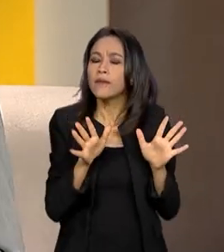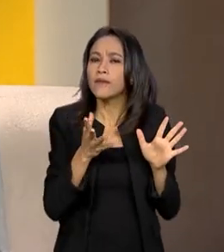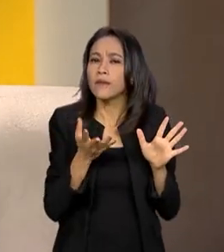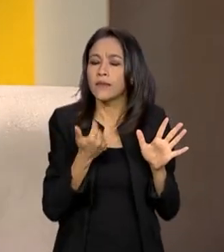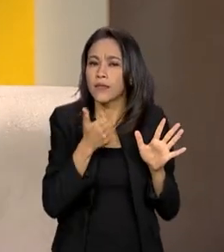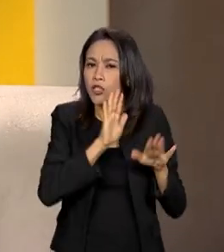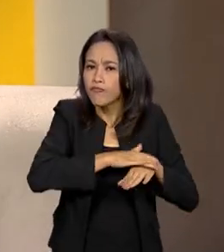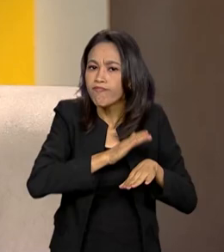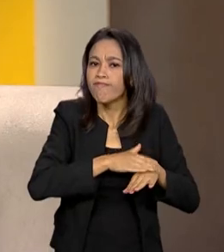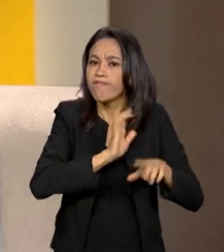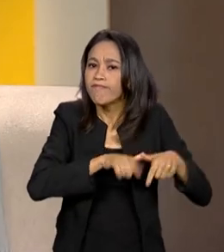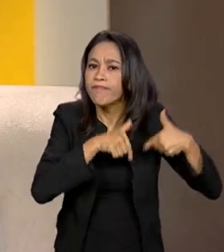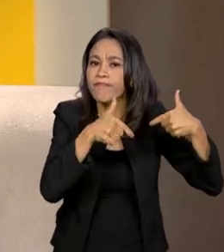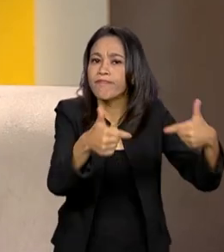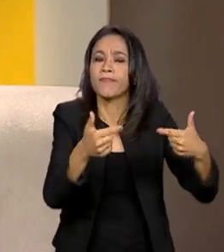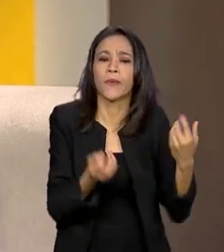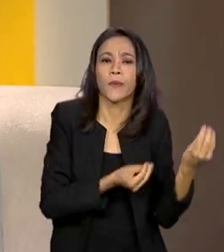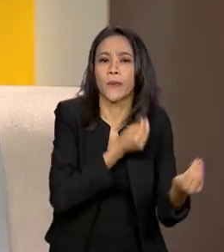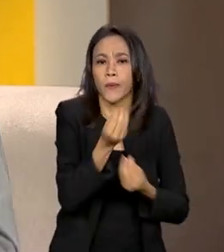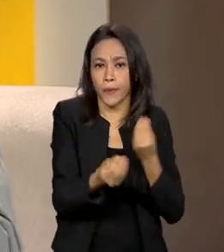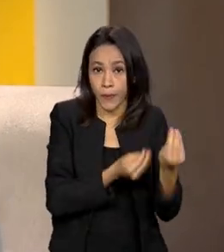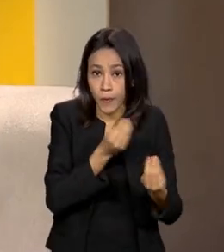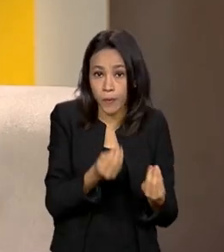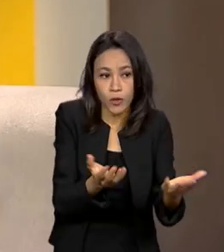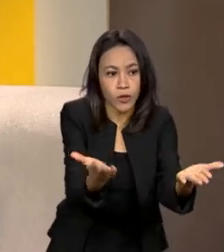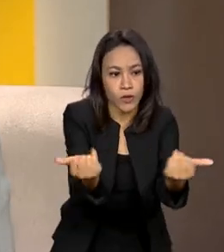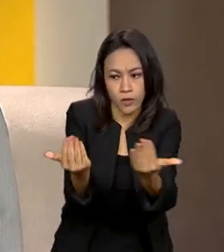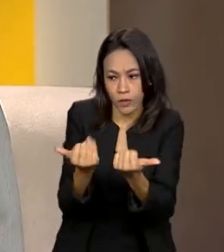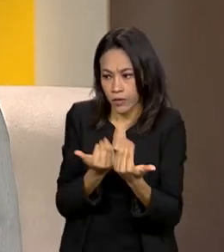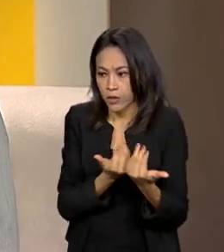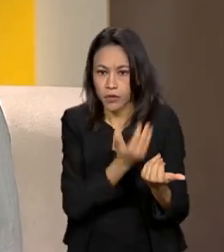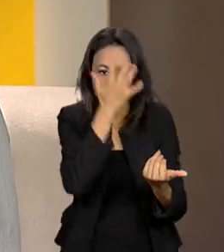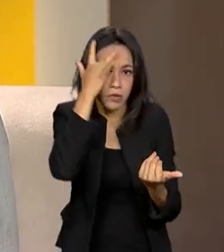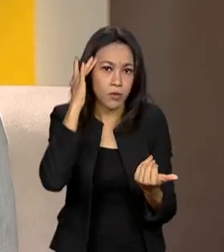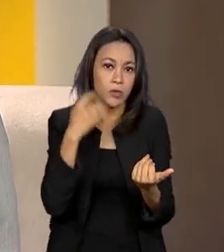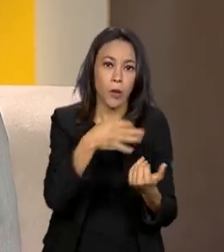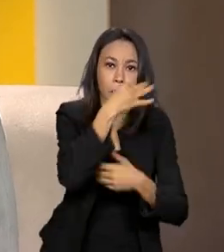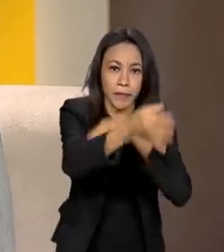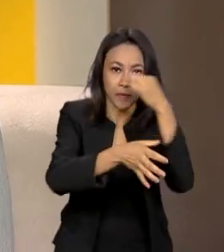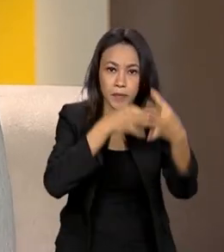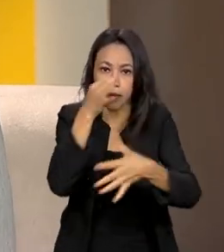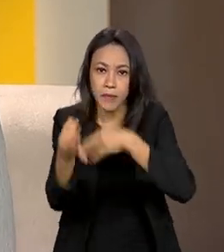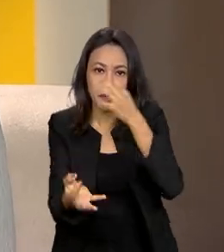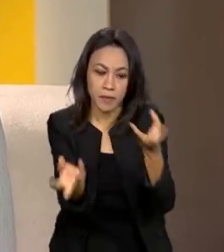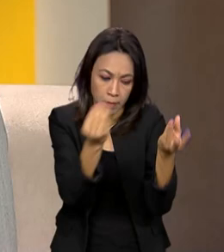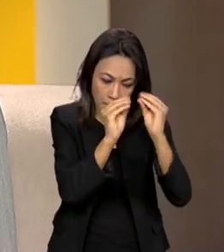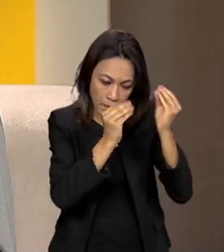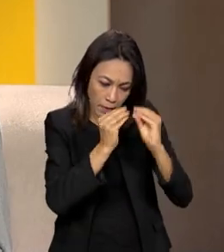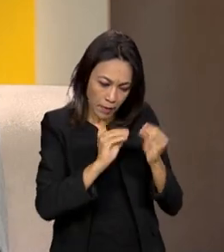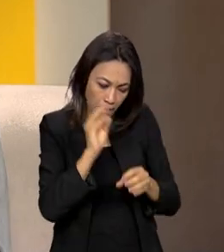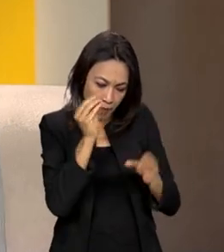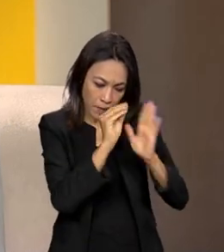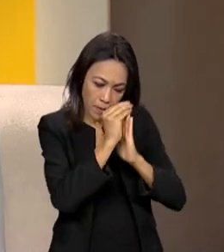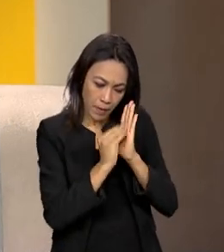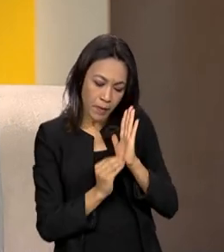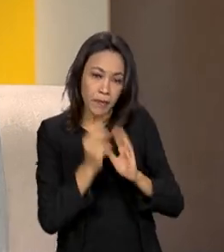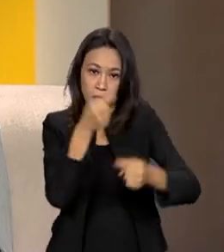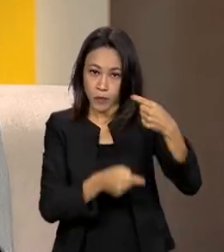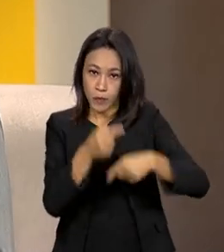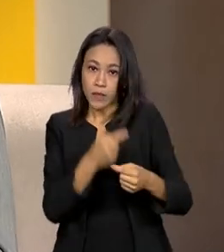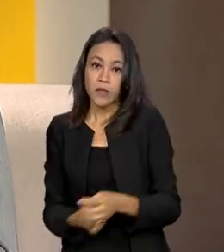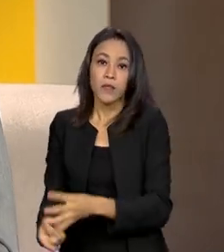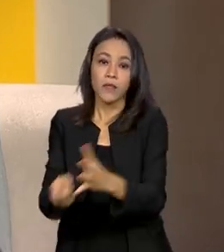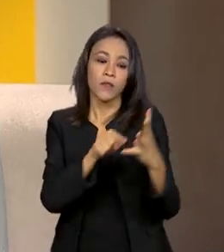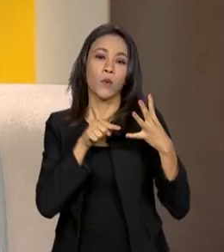como é que a gente consegue trazer a população para contribuir no desenho desse serviço, também para contribuir para as políticas públicas. E um quarto eixo, que diz